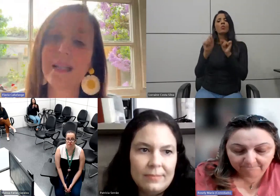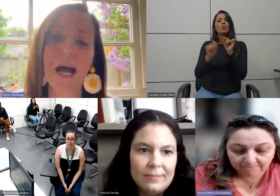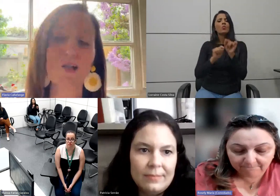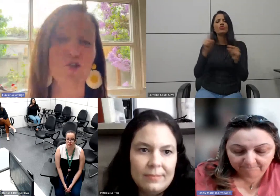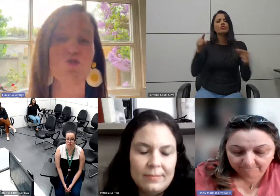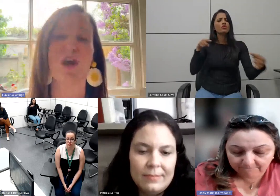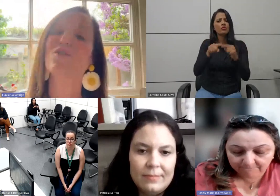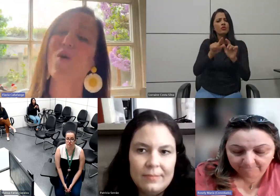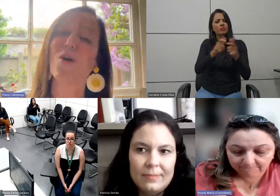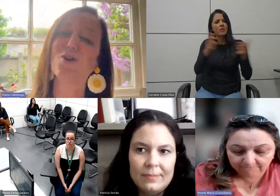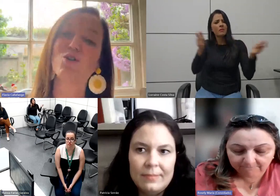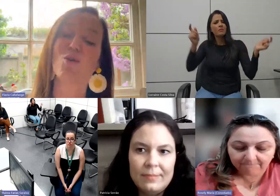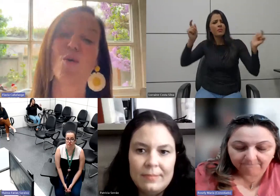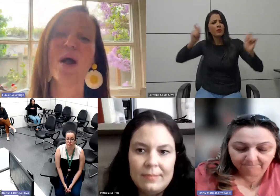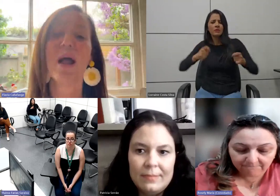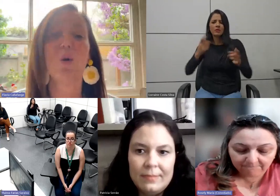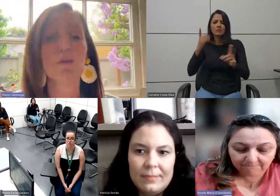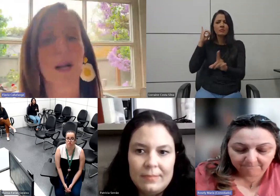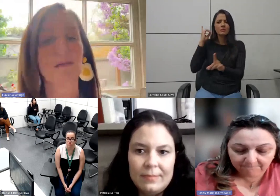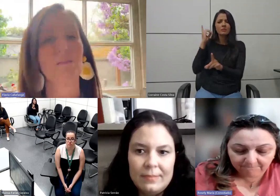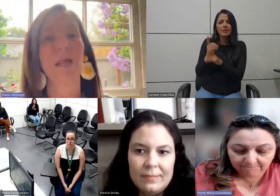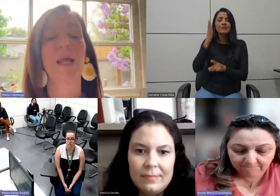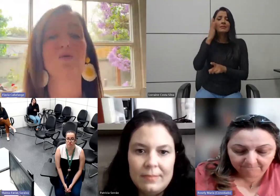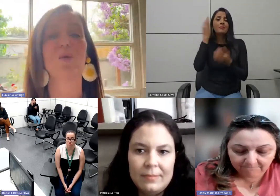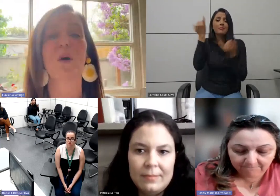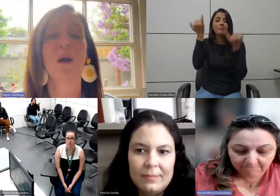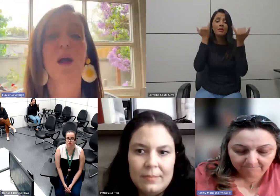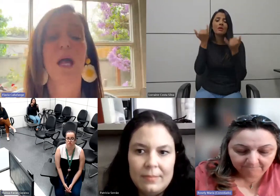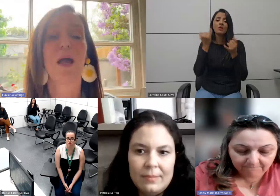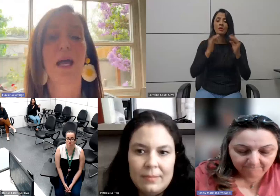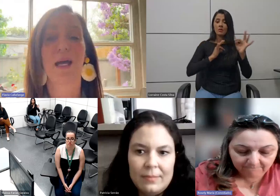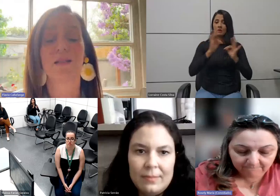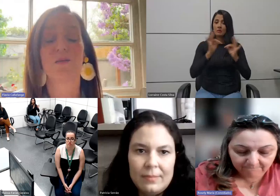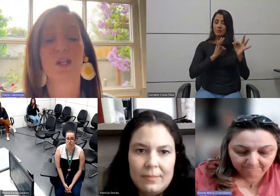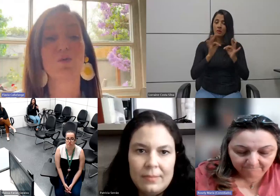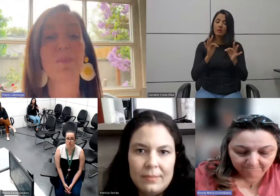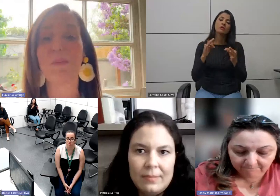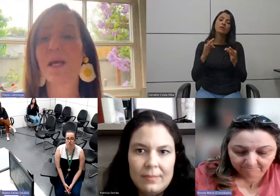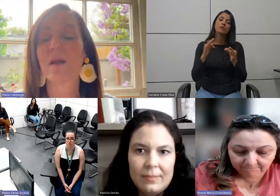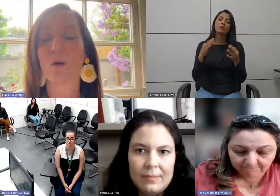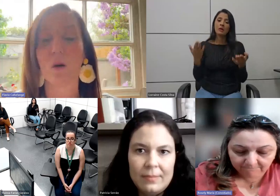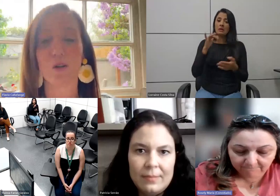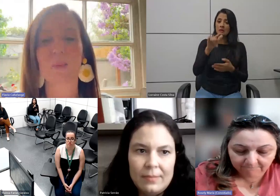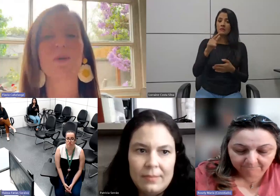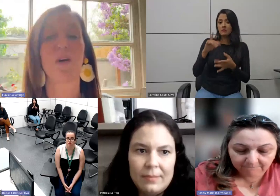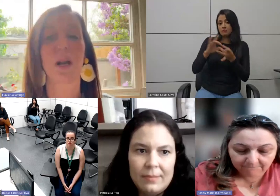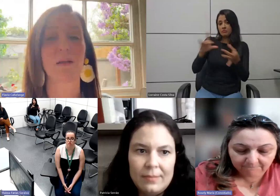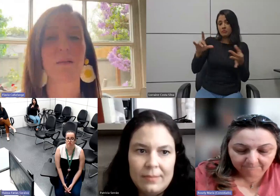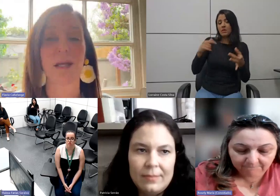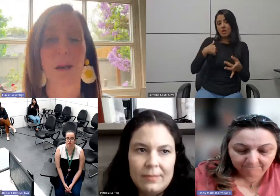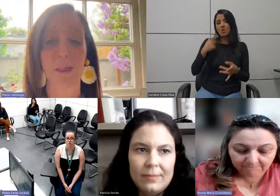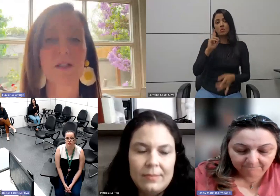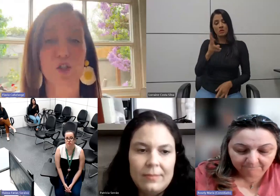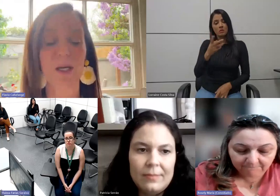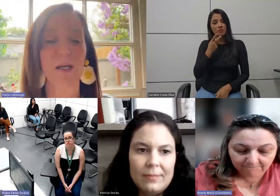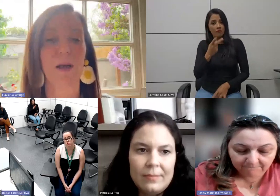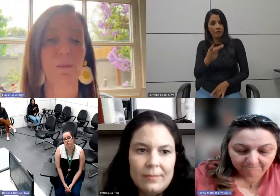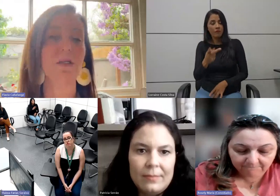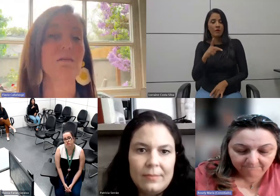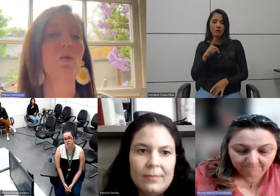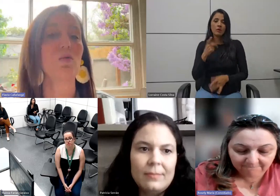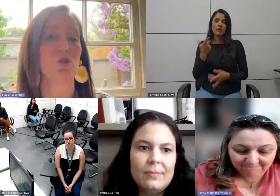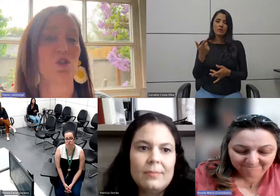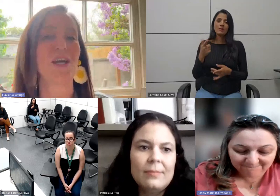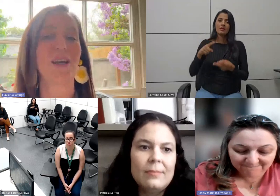facilidade no diagnóstico, o tratamento, se vocês me permitem, eu gosto, seja de falar também da Miss